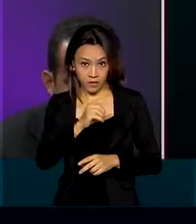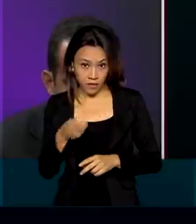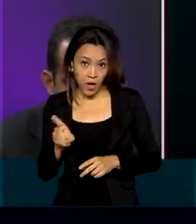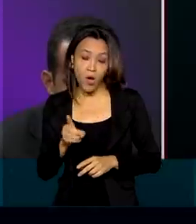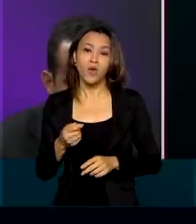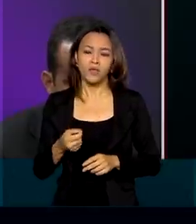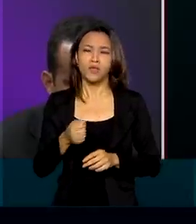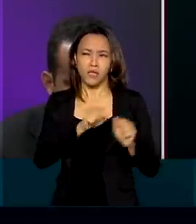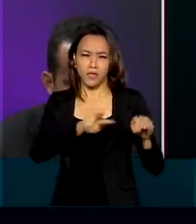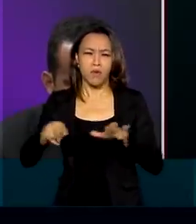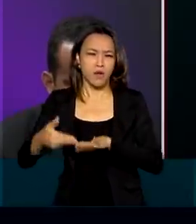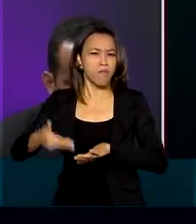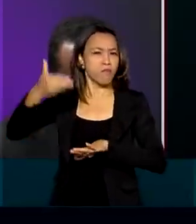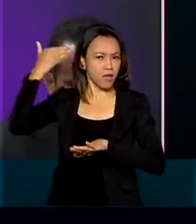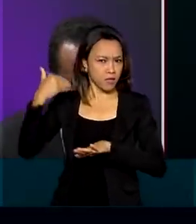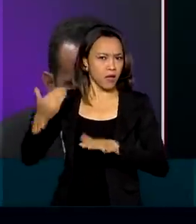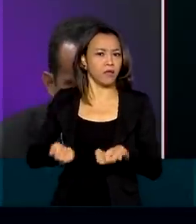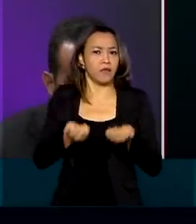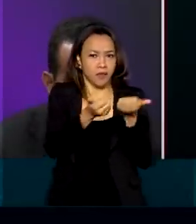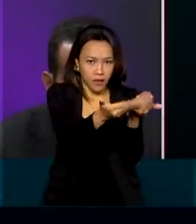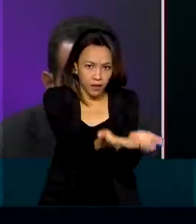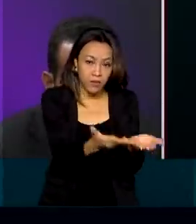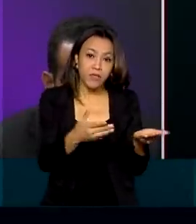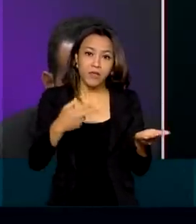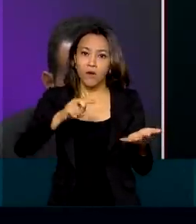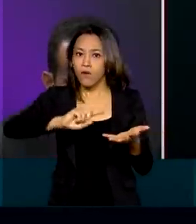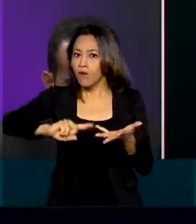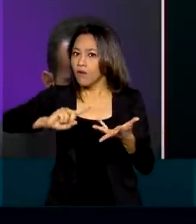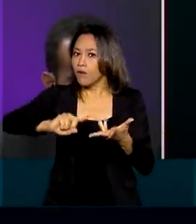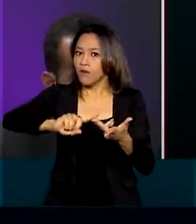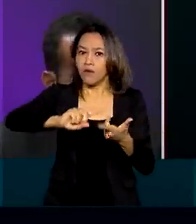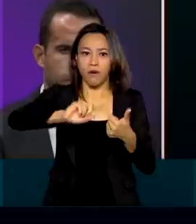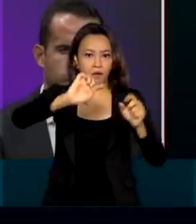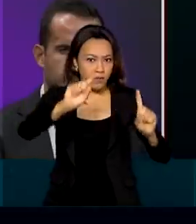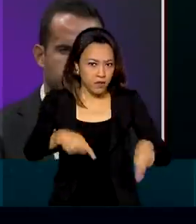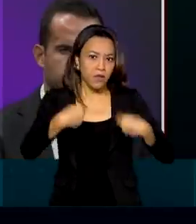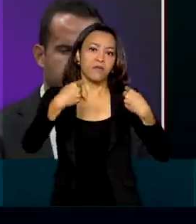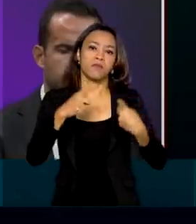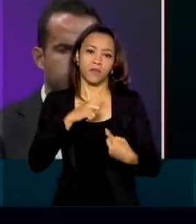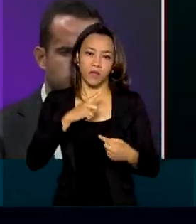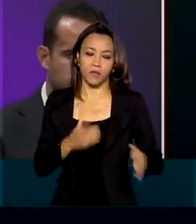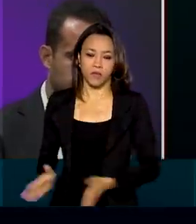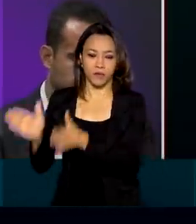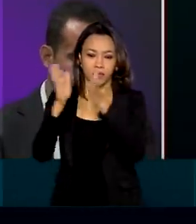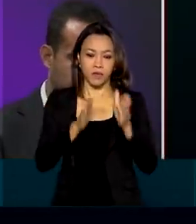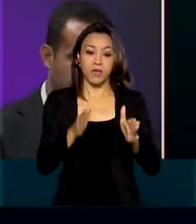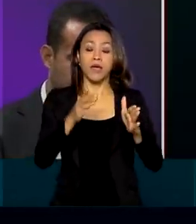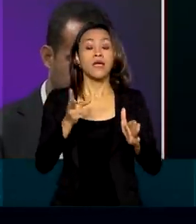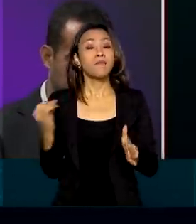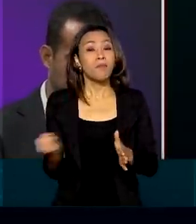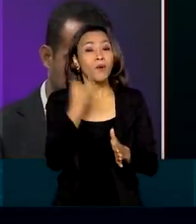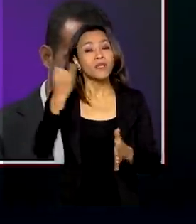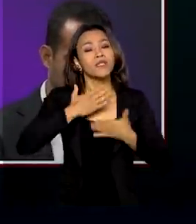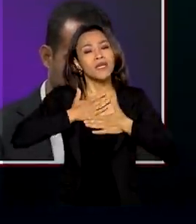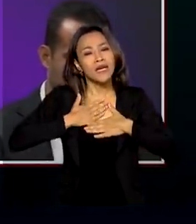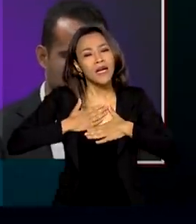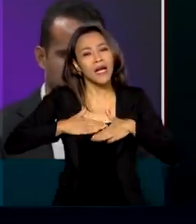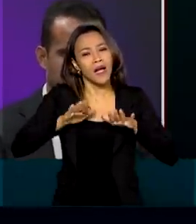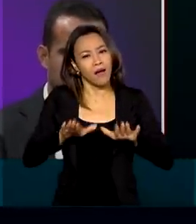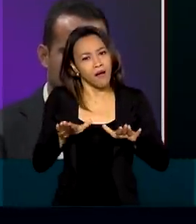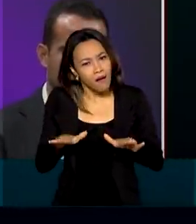na semana passada. Enfim, são vários desafios aqui na nossa pasta. É importante manter a calma, manter a tranquilidade,